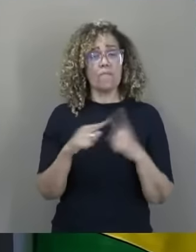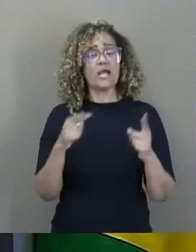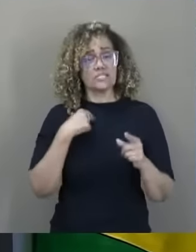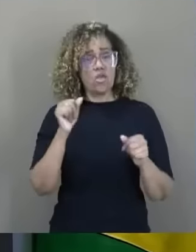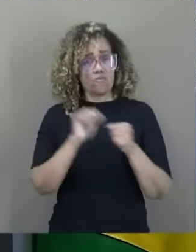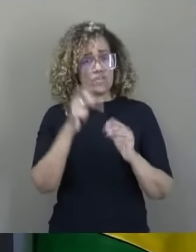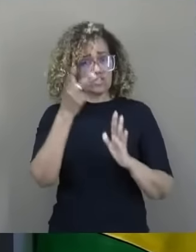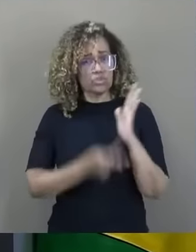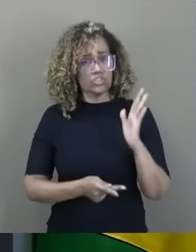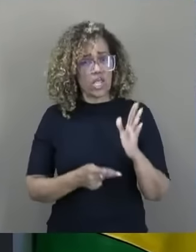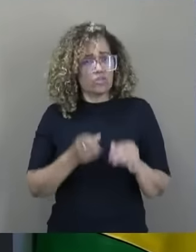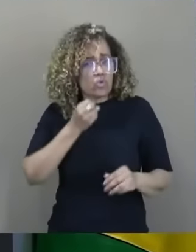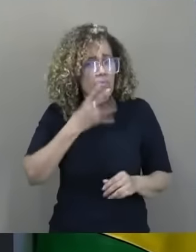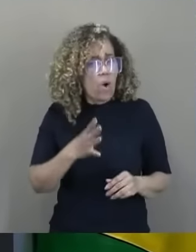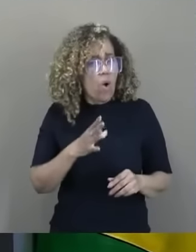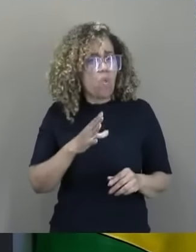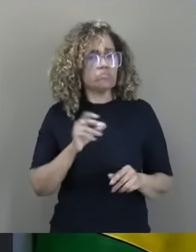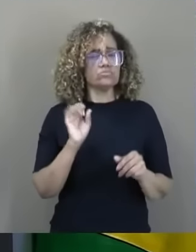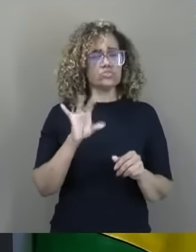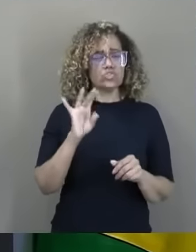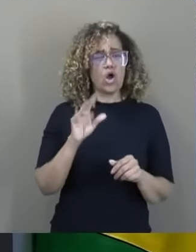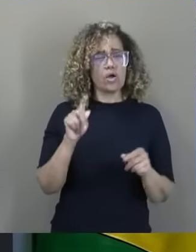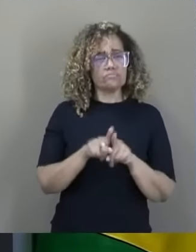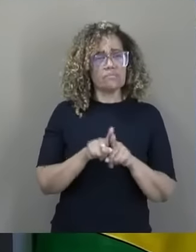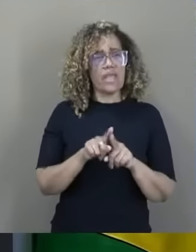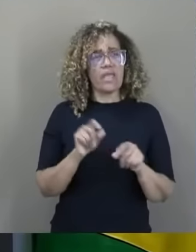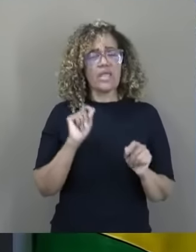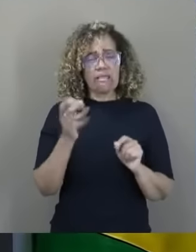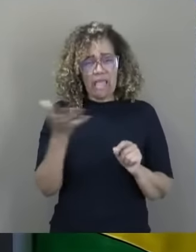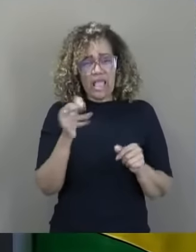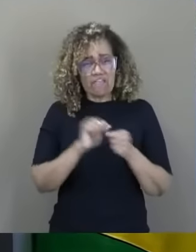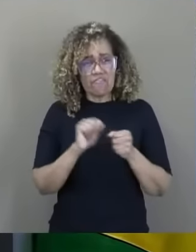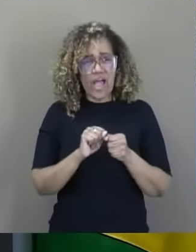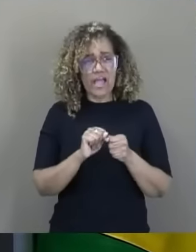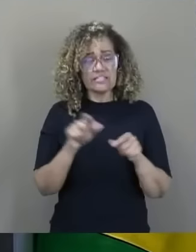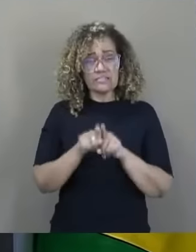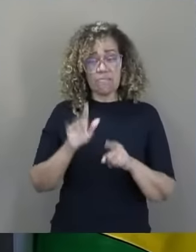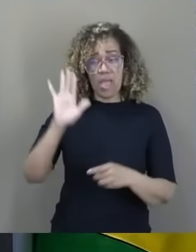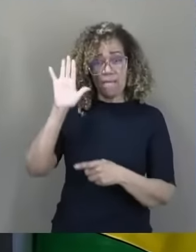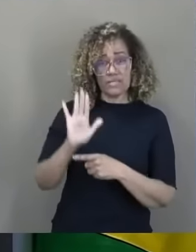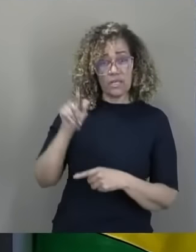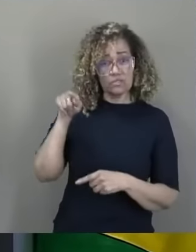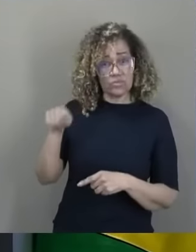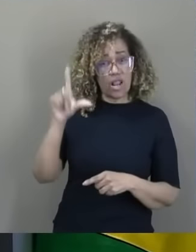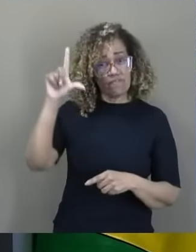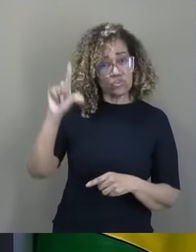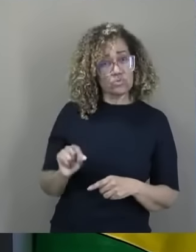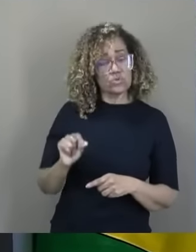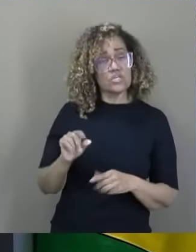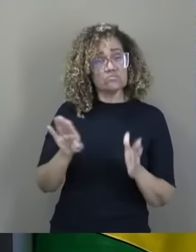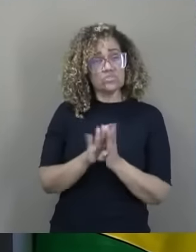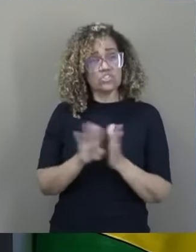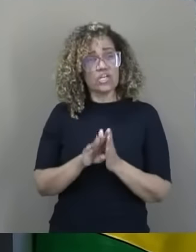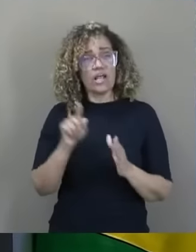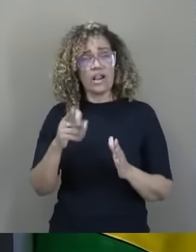estou sendo bonzinho para poder fazer ele progressivo. Porque aí o que é faz? Até no mandato dele vai diminuindo para chegar lá e